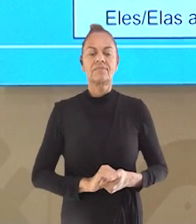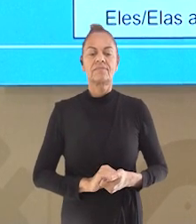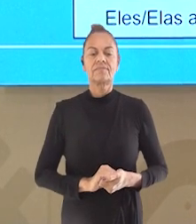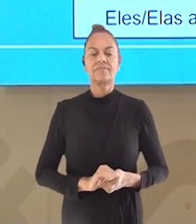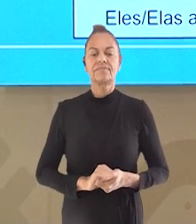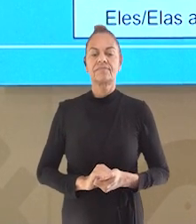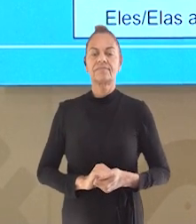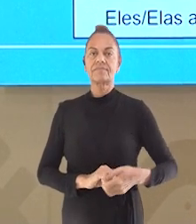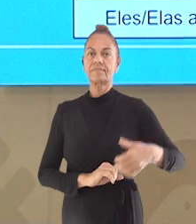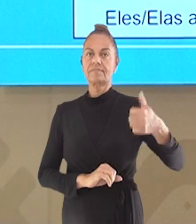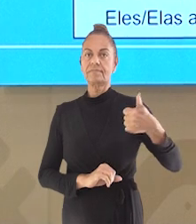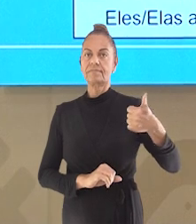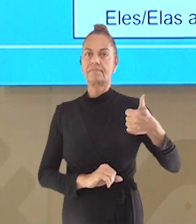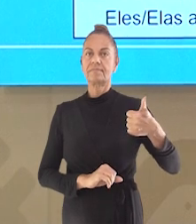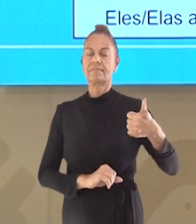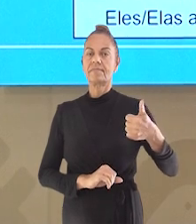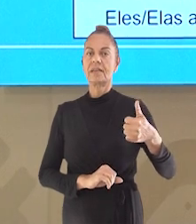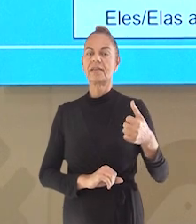aí.